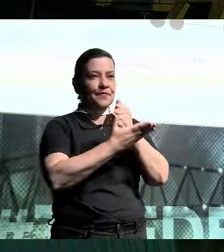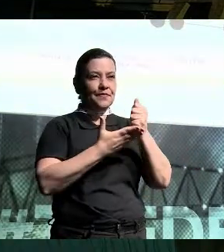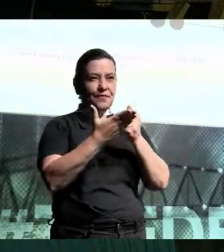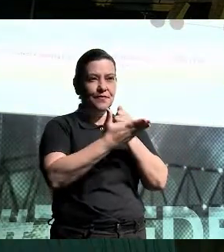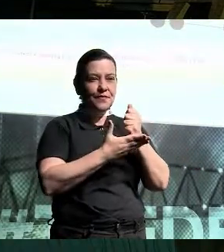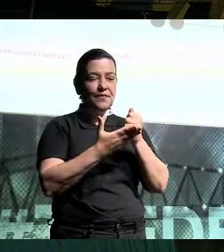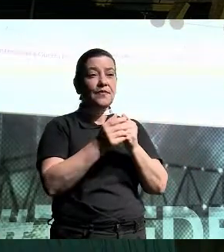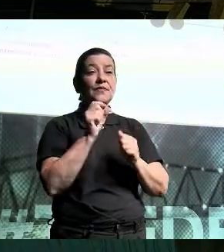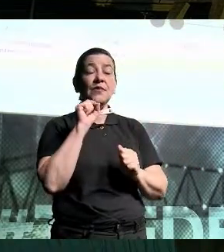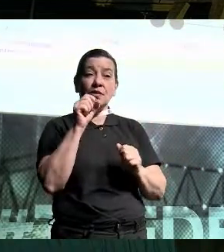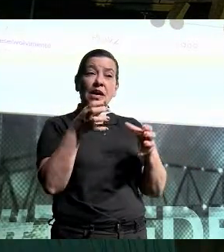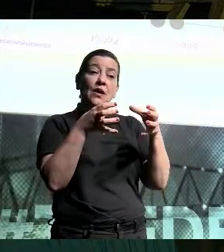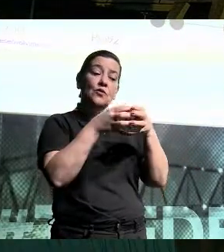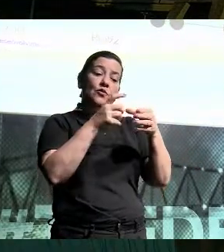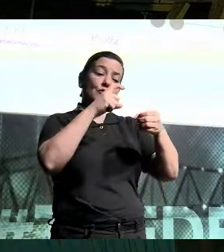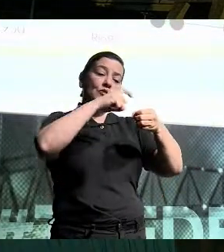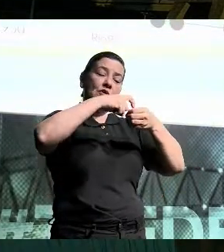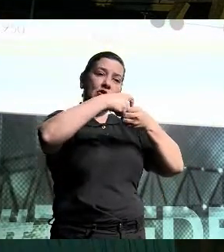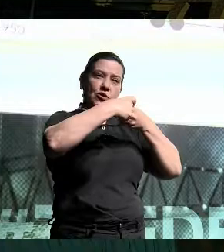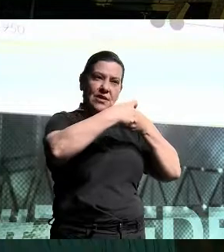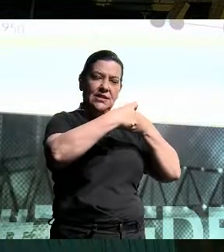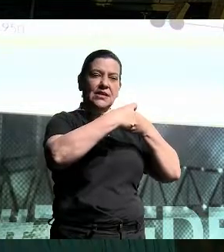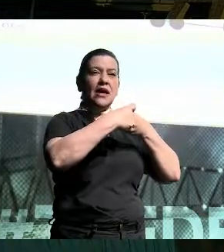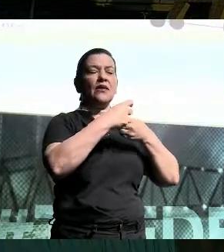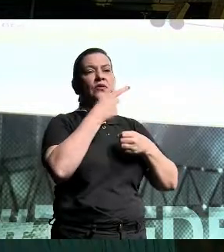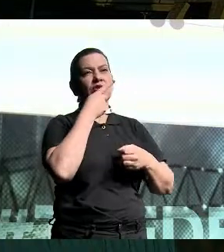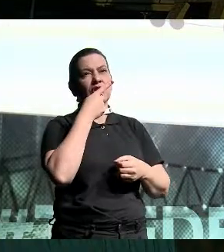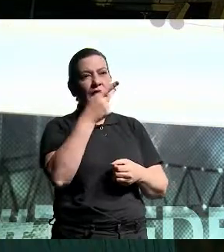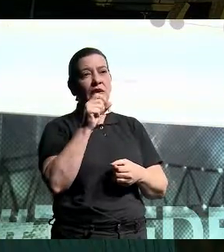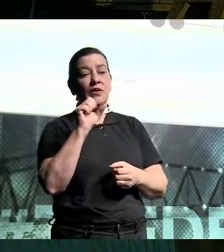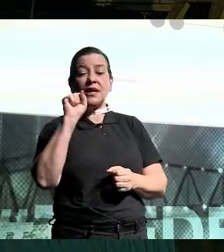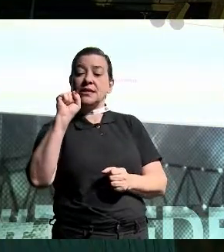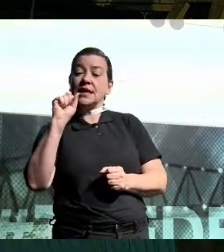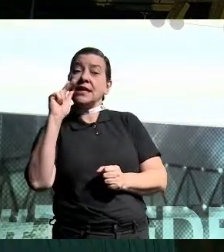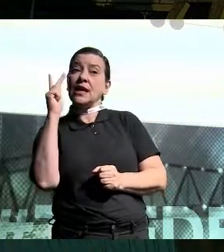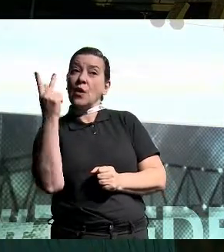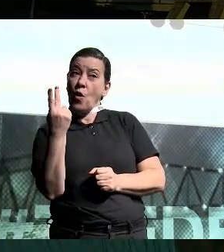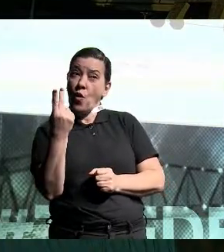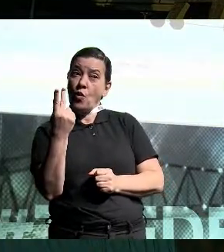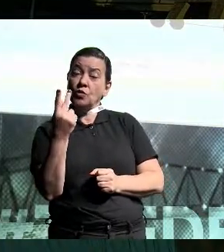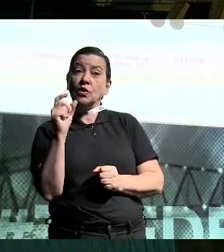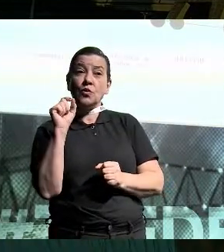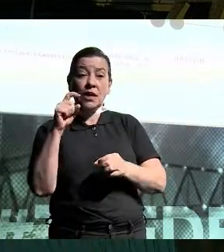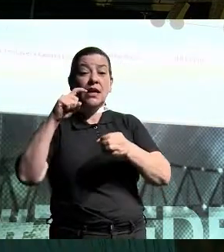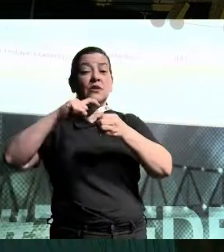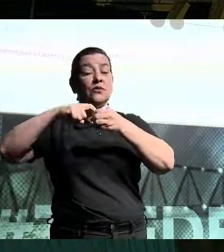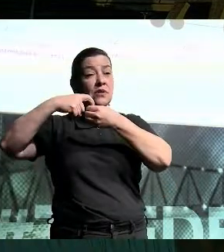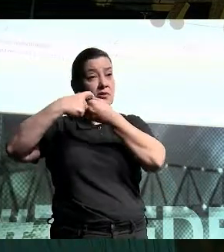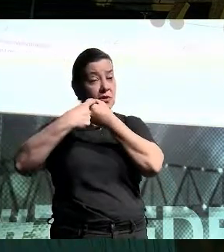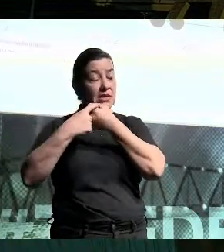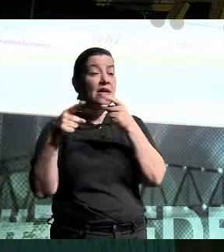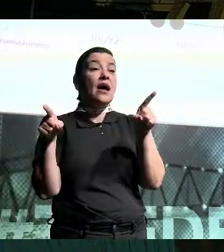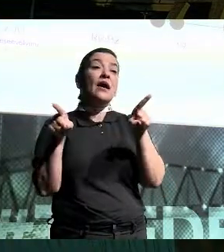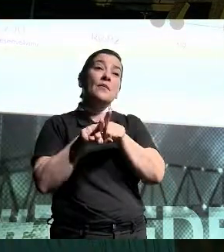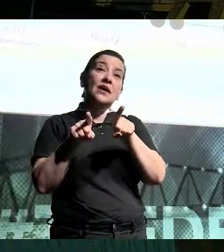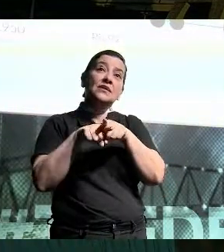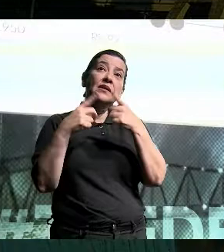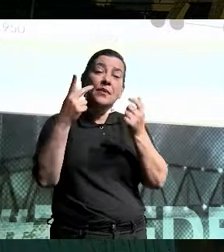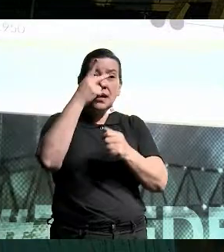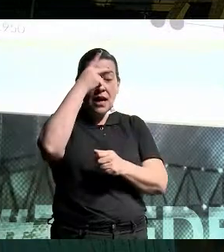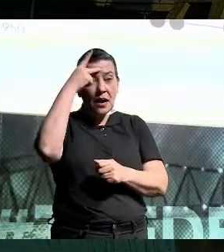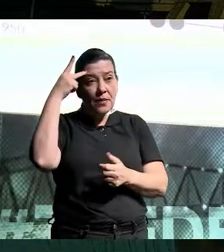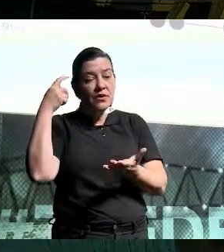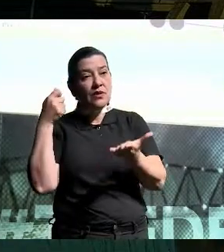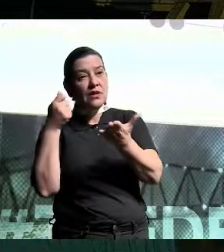shareholders são os acionistas. Quando a gente fala em stakeholders, a gente está falando não só dos acionistas, mas do consumidor final,